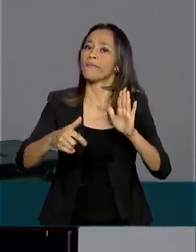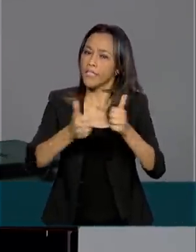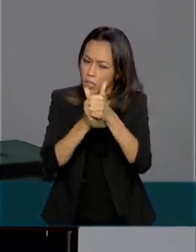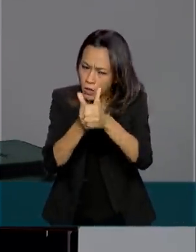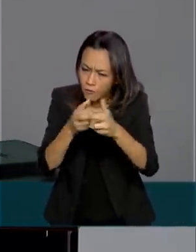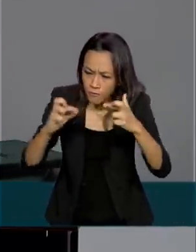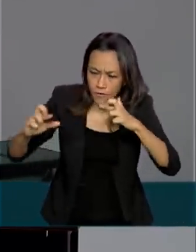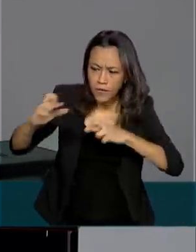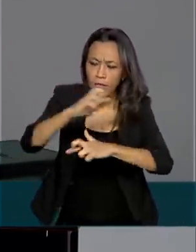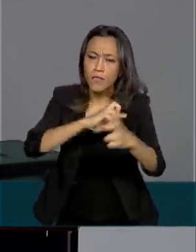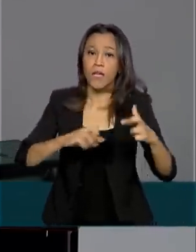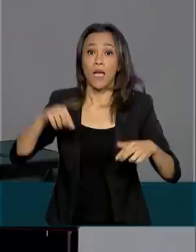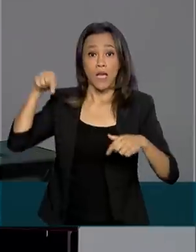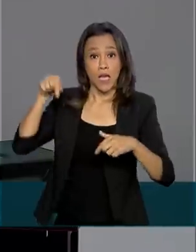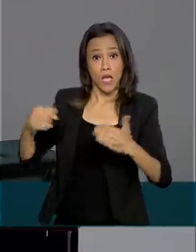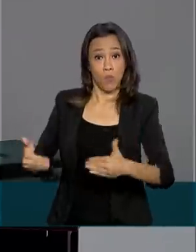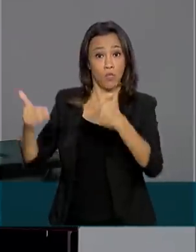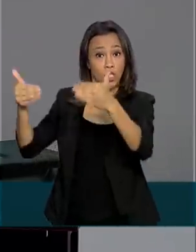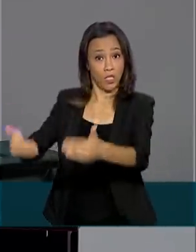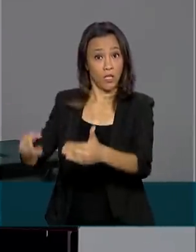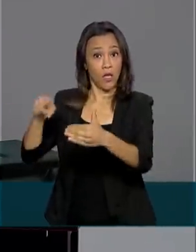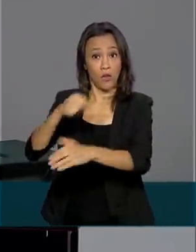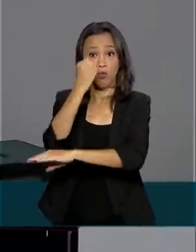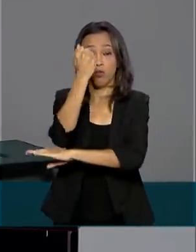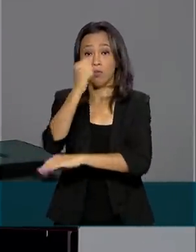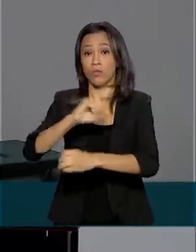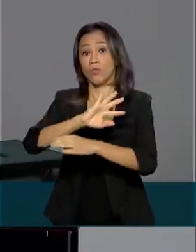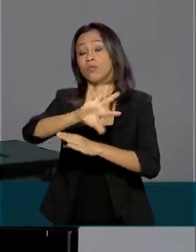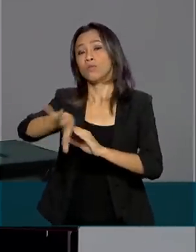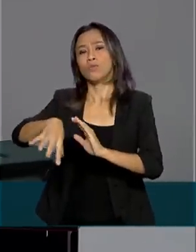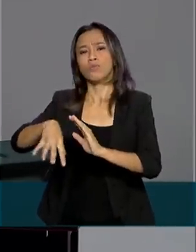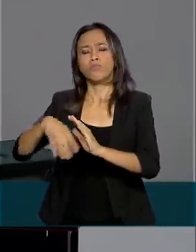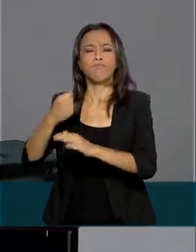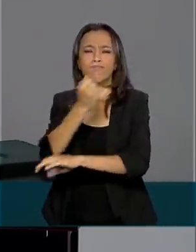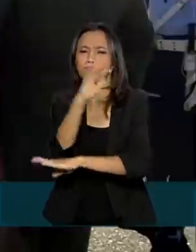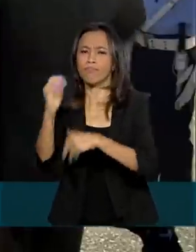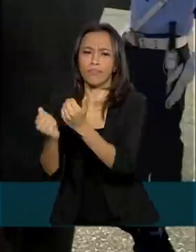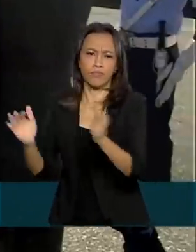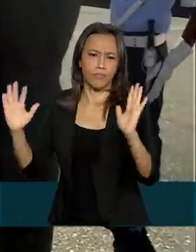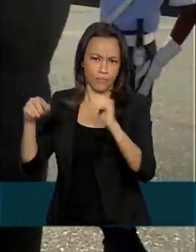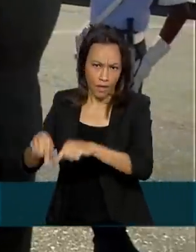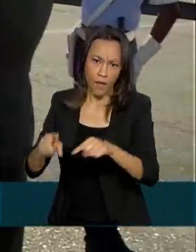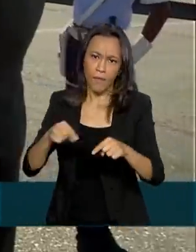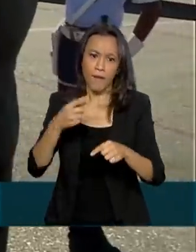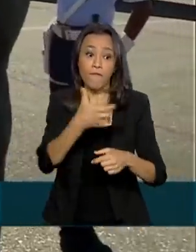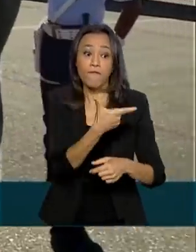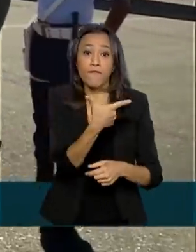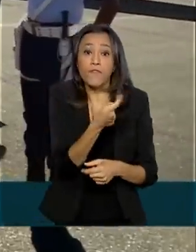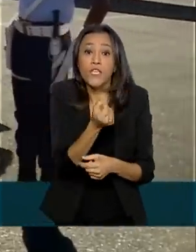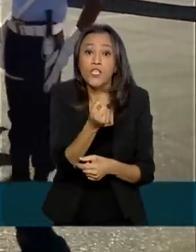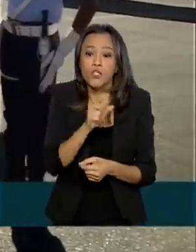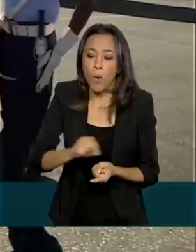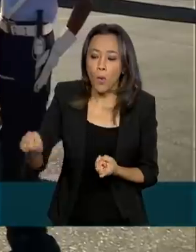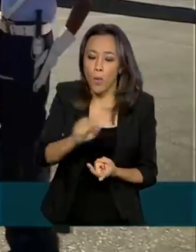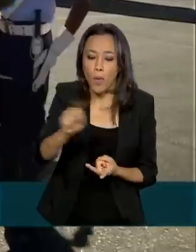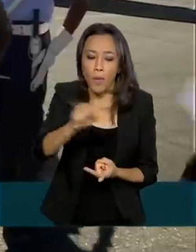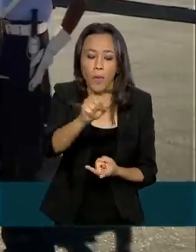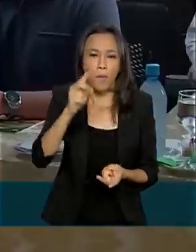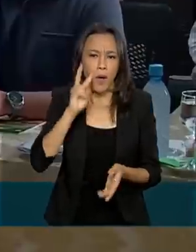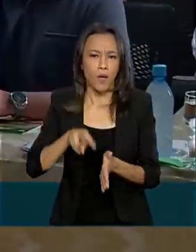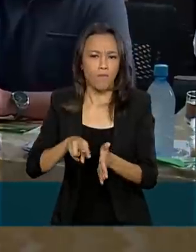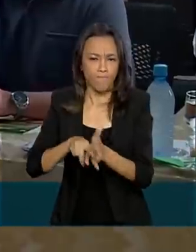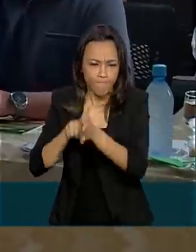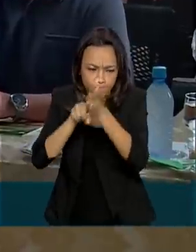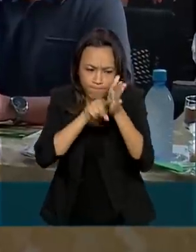Ambiente, é para se estabelecer 20 bases permanentes na região amazônica. À tarde, o vice-presidente visitou Porto